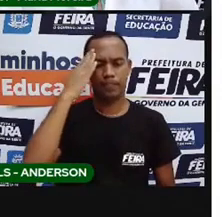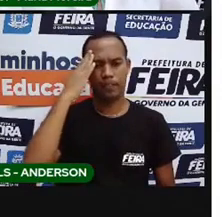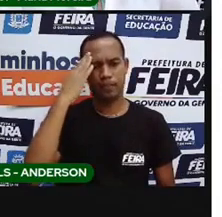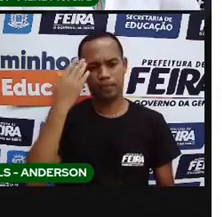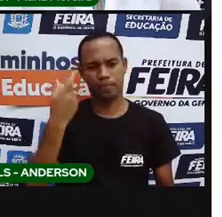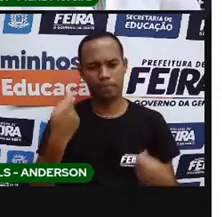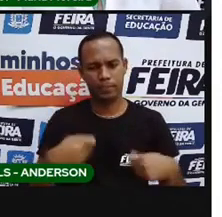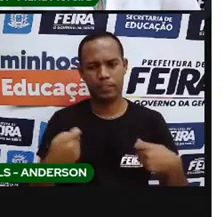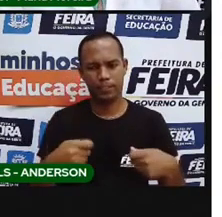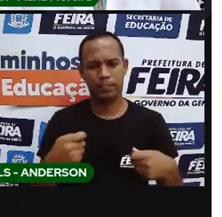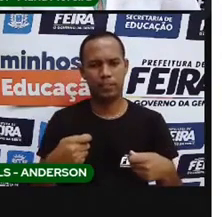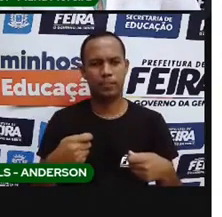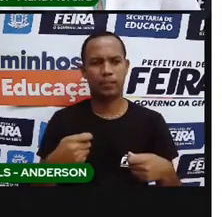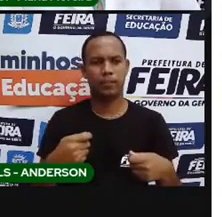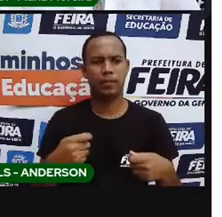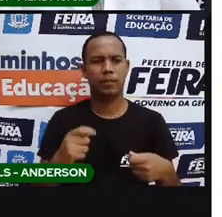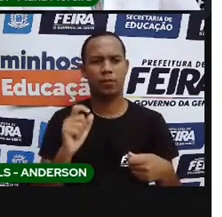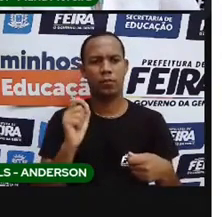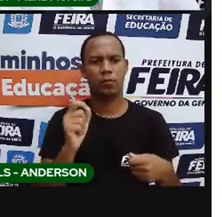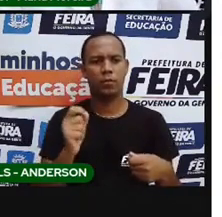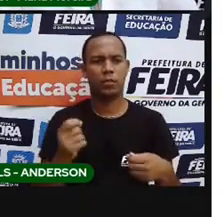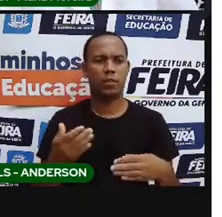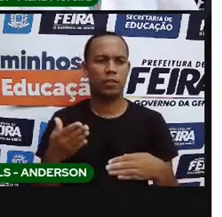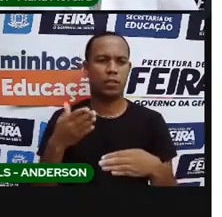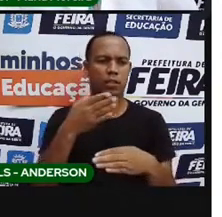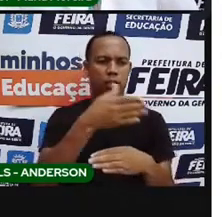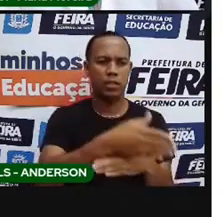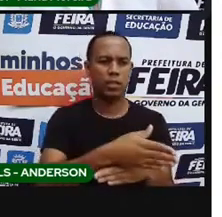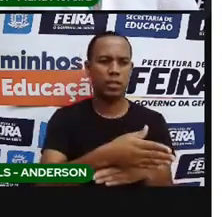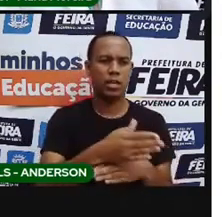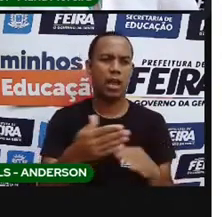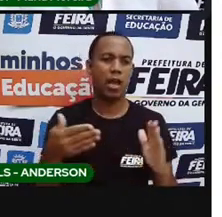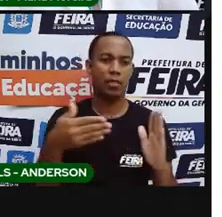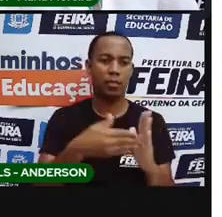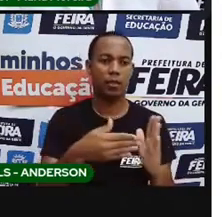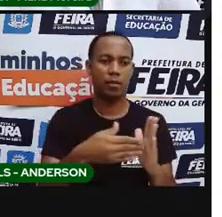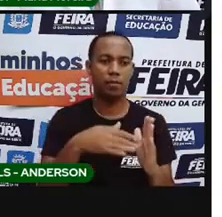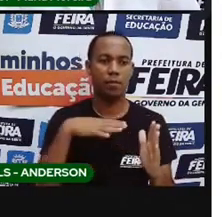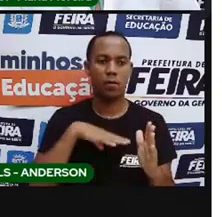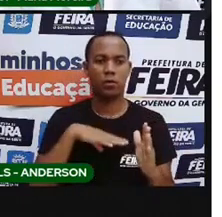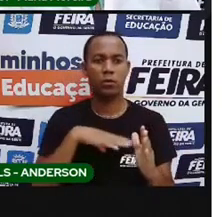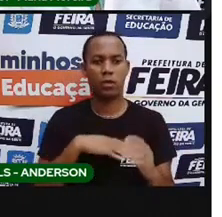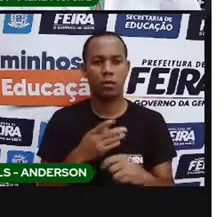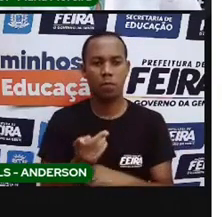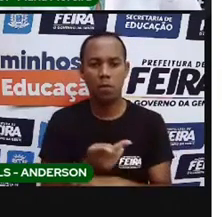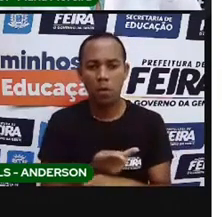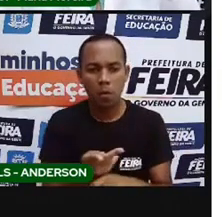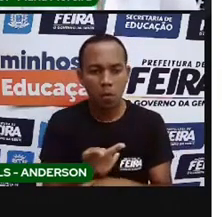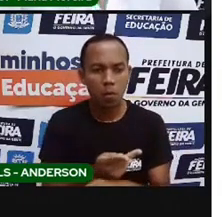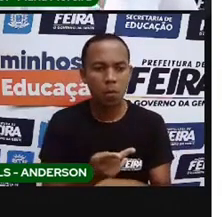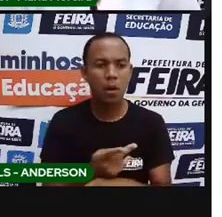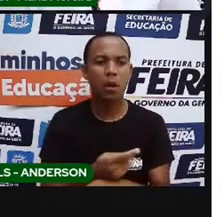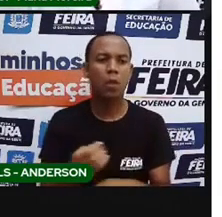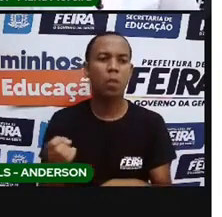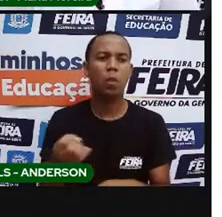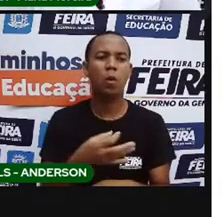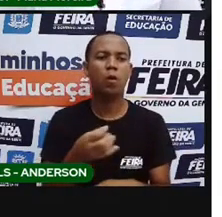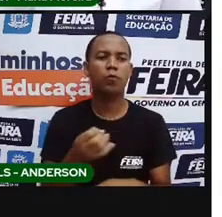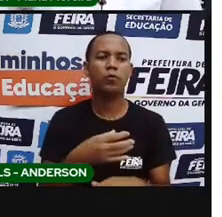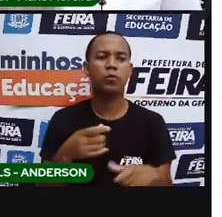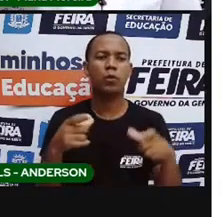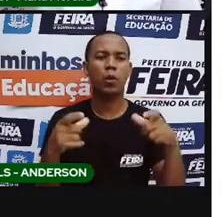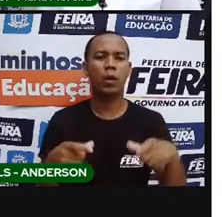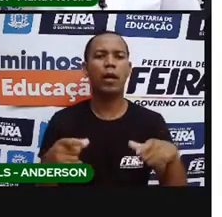Portugal e começar a procurar novos lugares, certo? Para dominar e ver o seguinte,